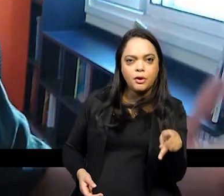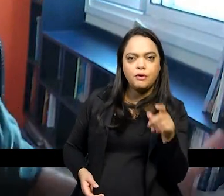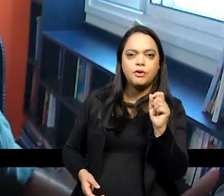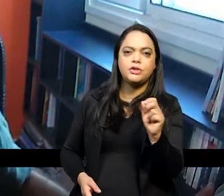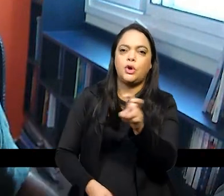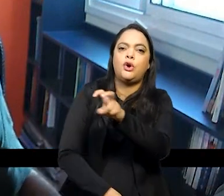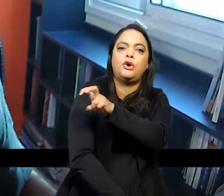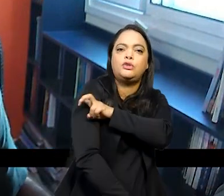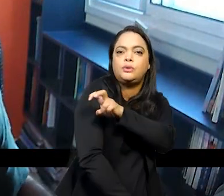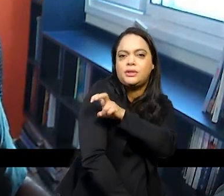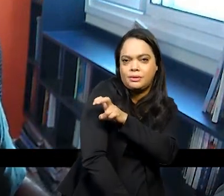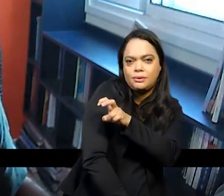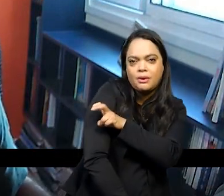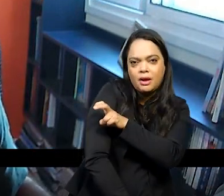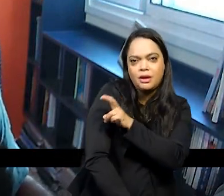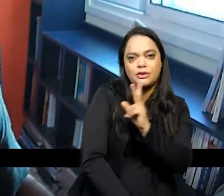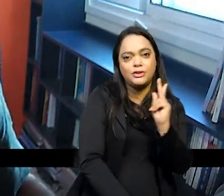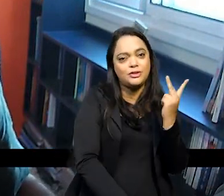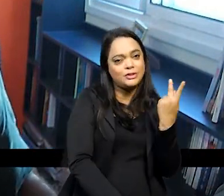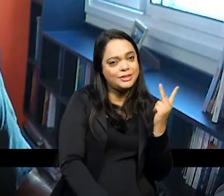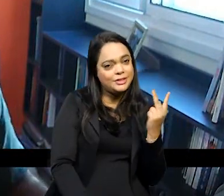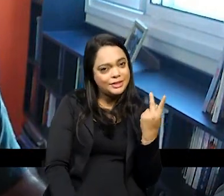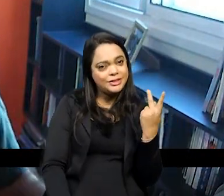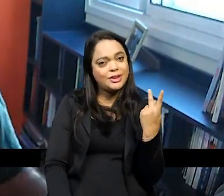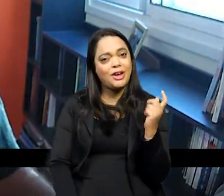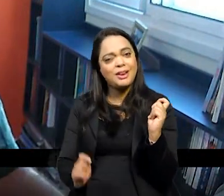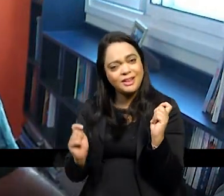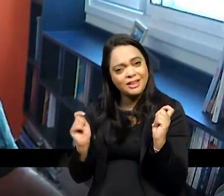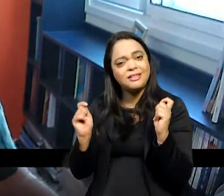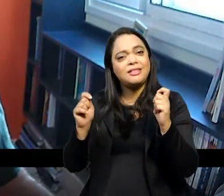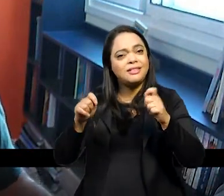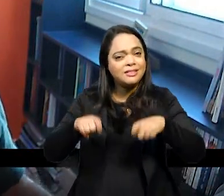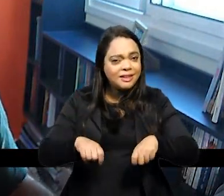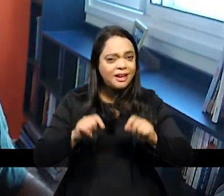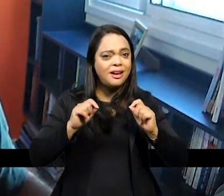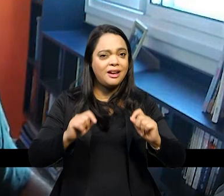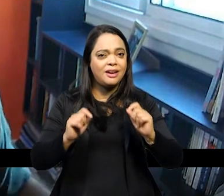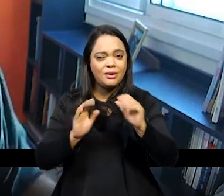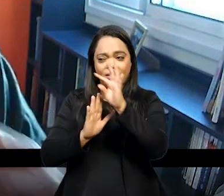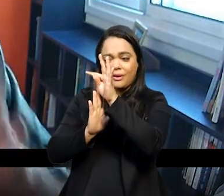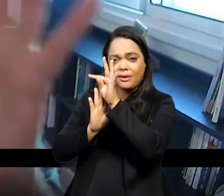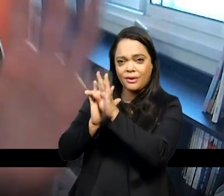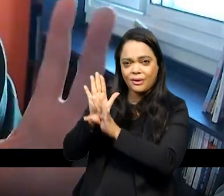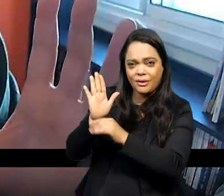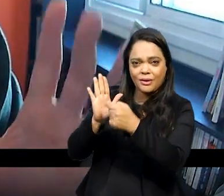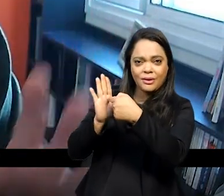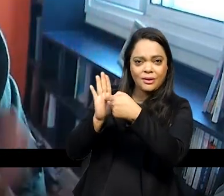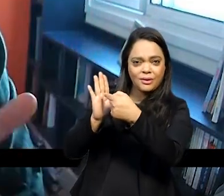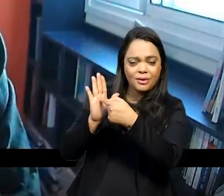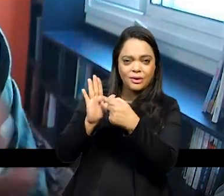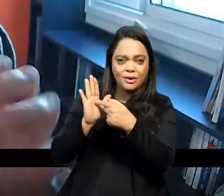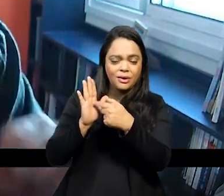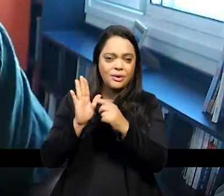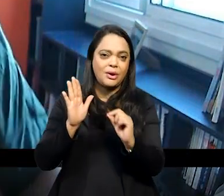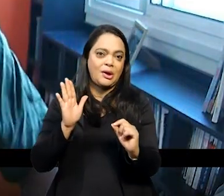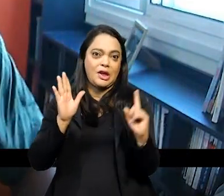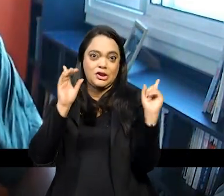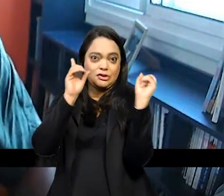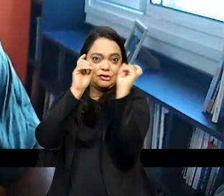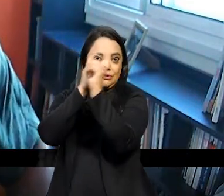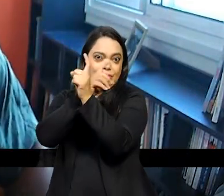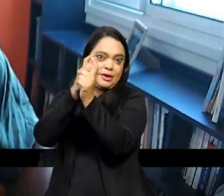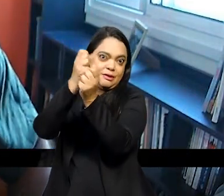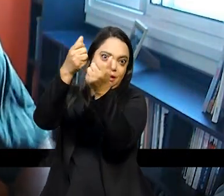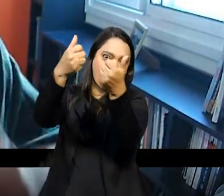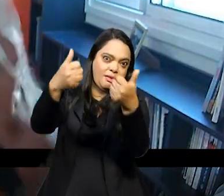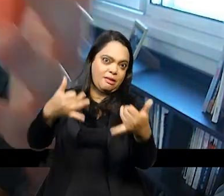quinto ano de história para ele lidar com o texto escrito pelo Schopenhauer não é disso que se trata